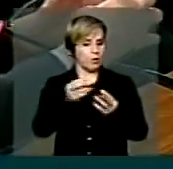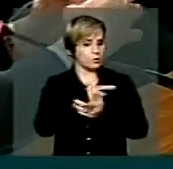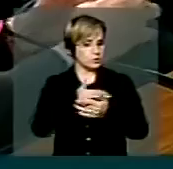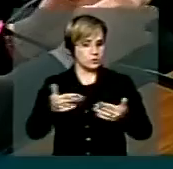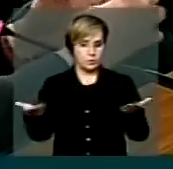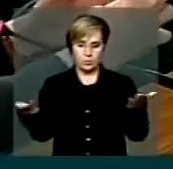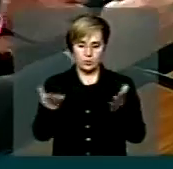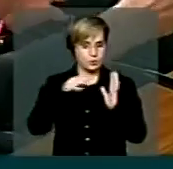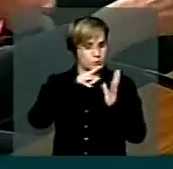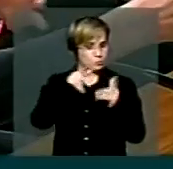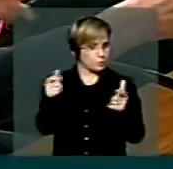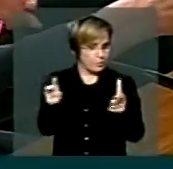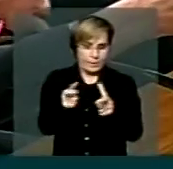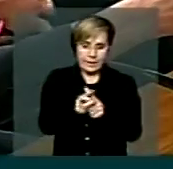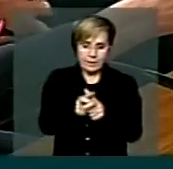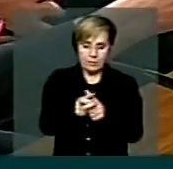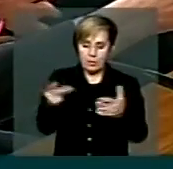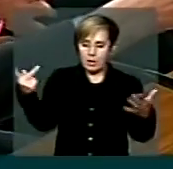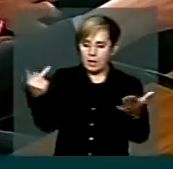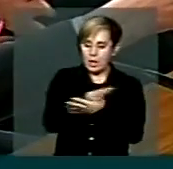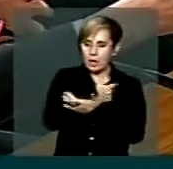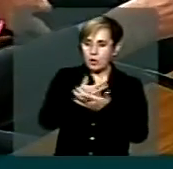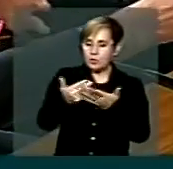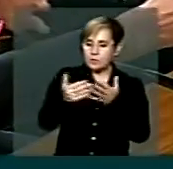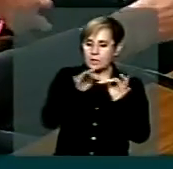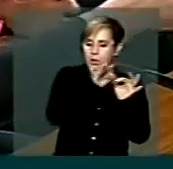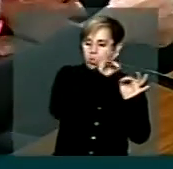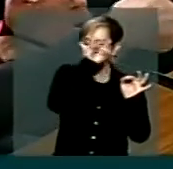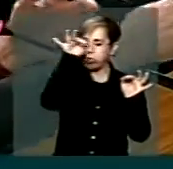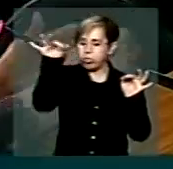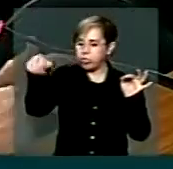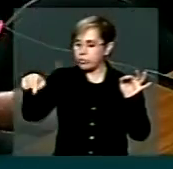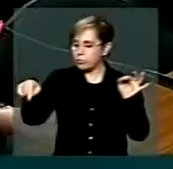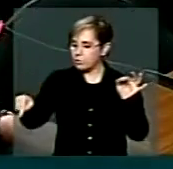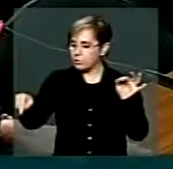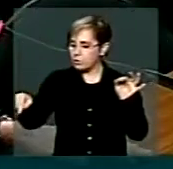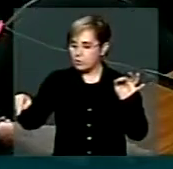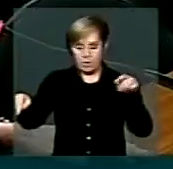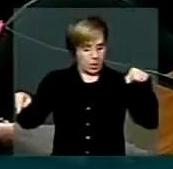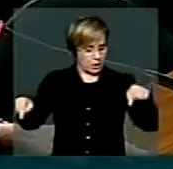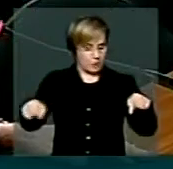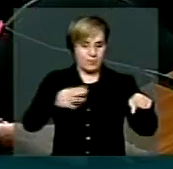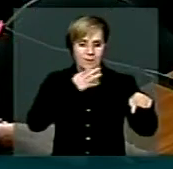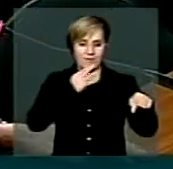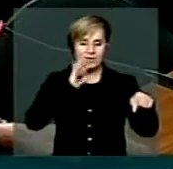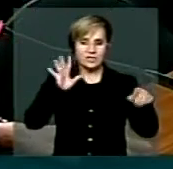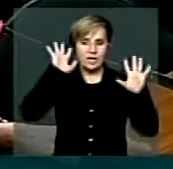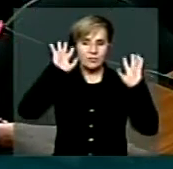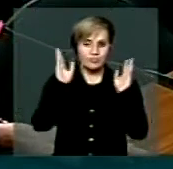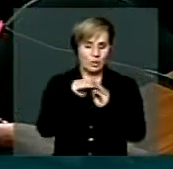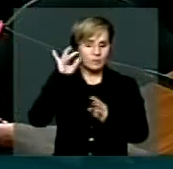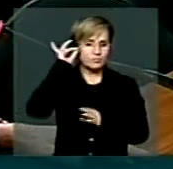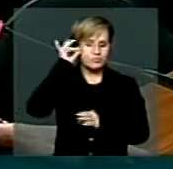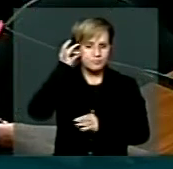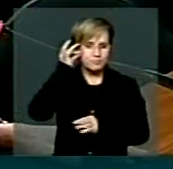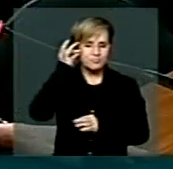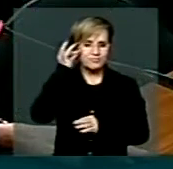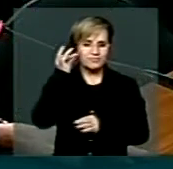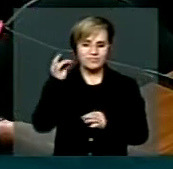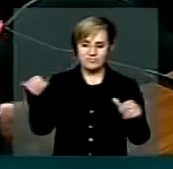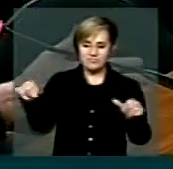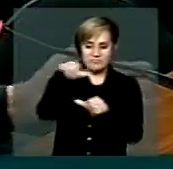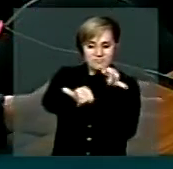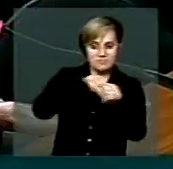o mundo hoje está pequeno, acontecem negócios lá no Japão, instantaneamente nós estamos sabendo aqui e vice-versa.